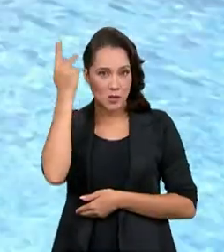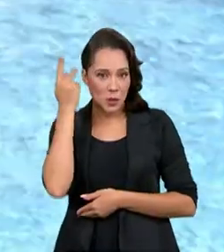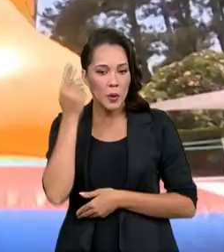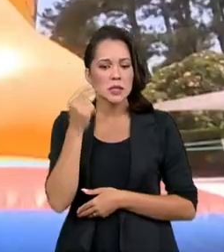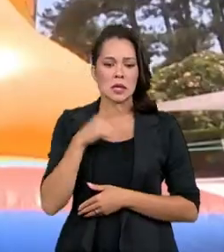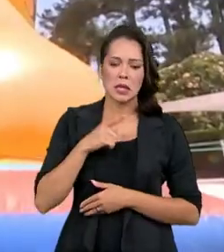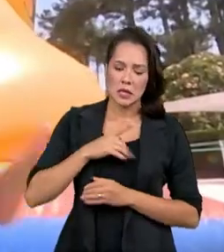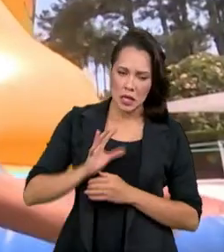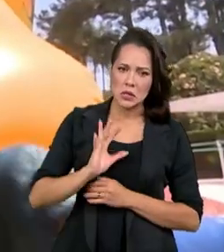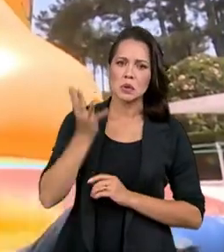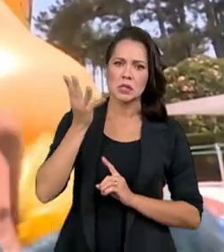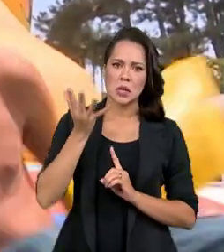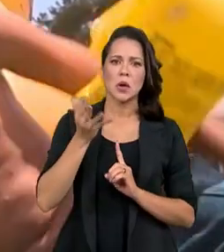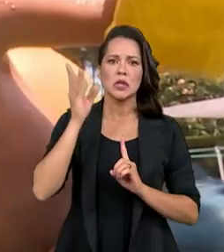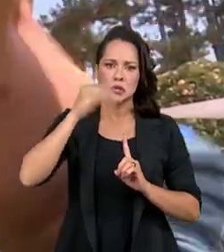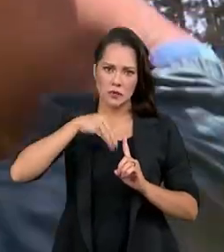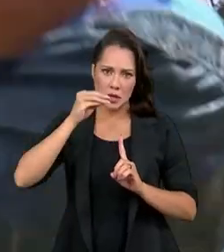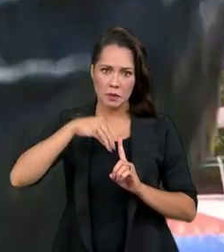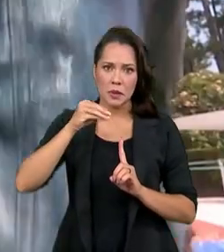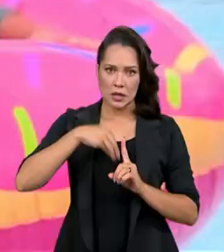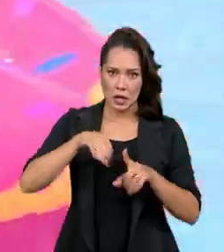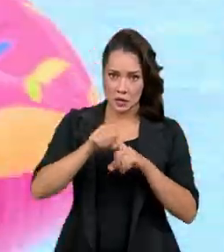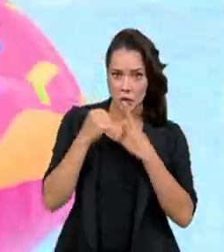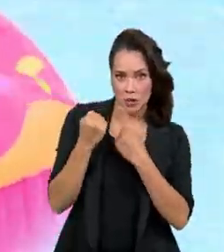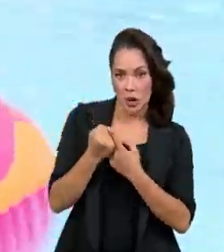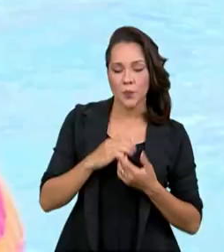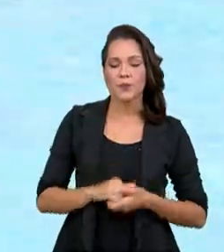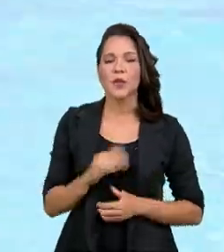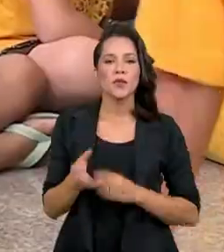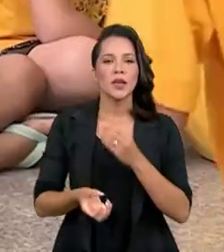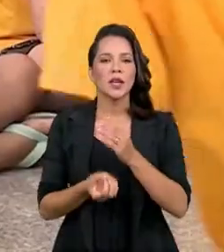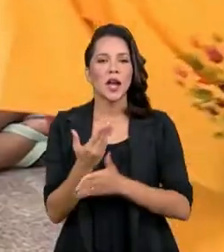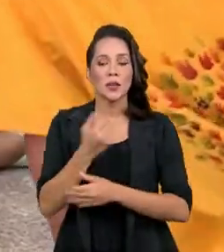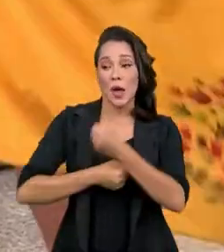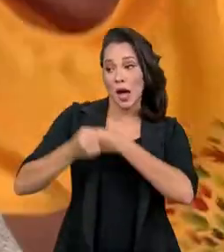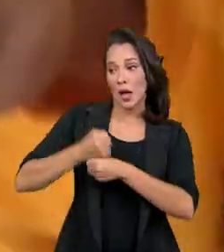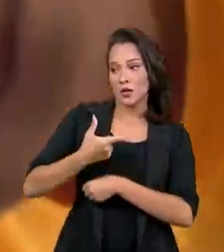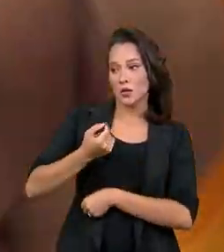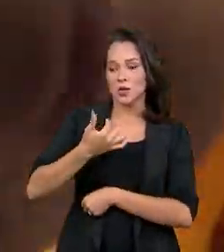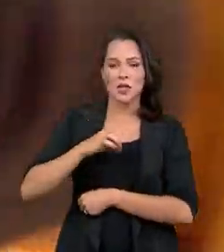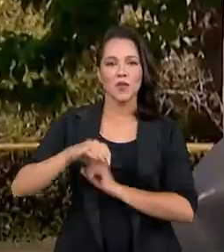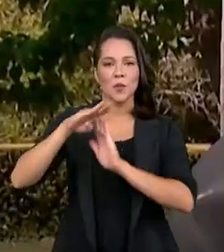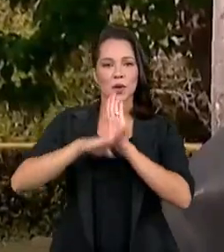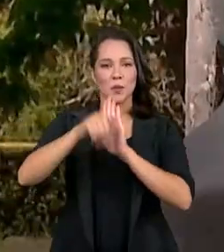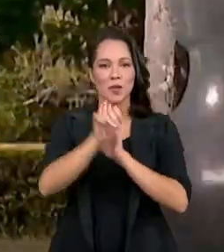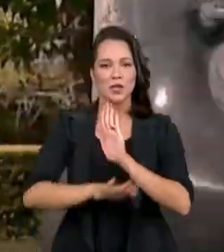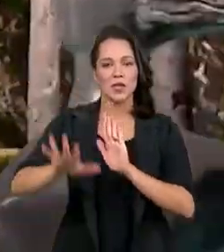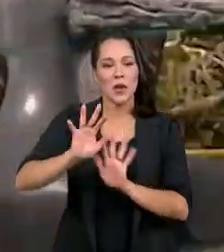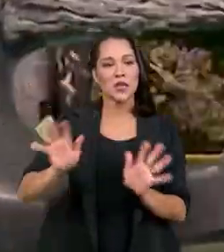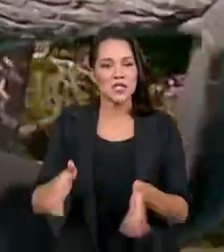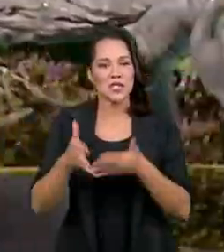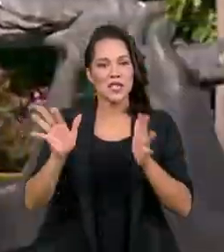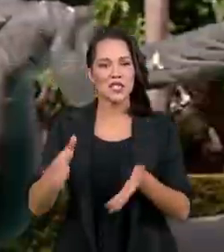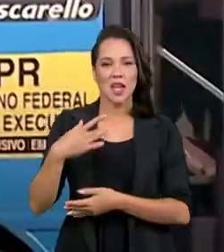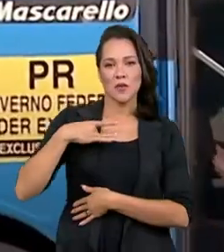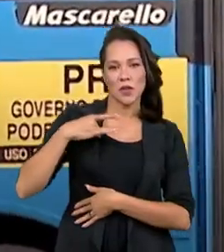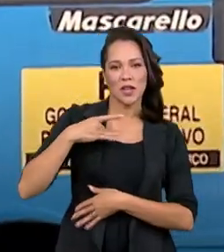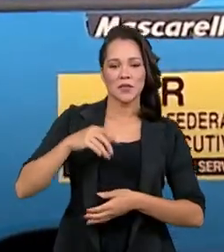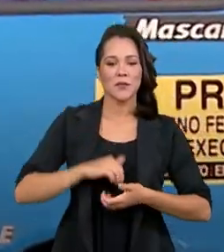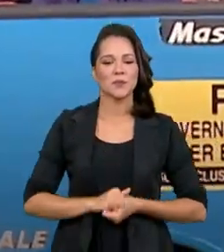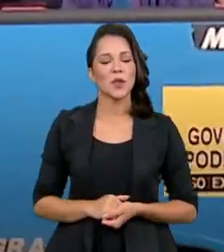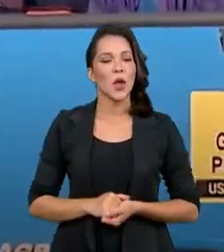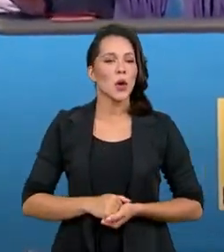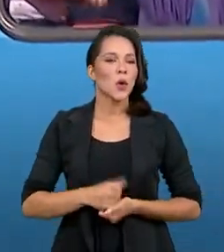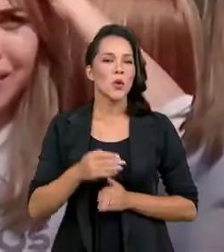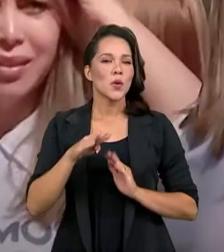que se encontram em situação de vulnerabilidade social, foi criado em 2019 o Programa Nacional de Incentivo ao Voluntariado,